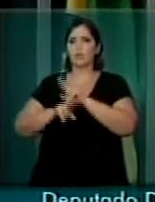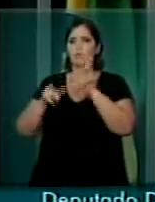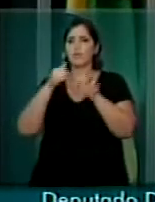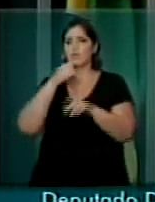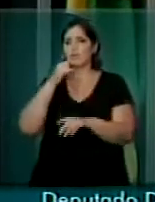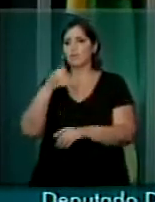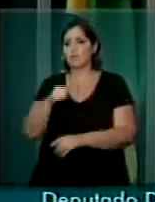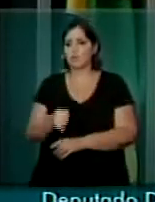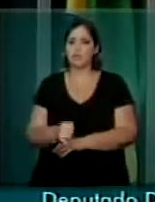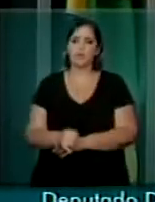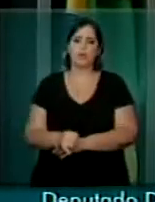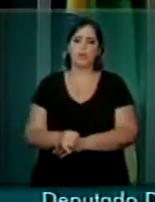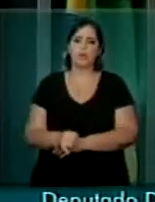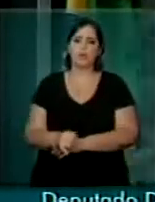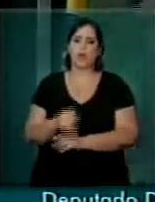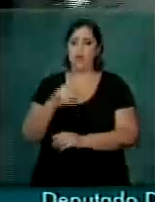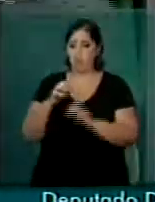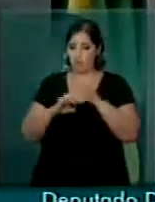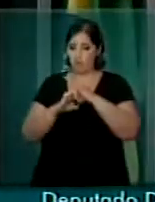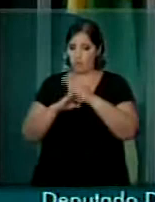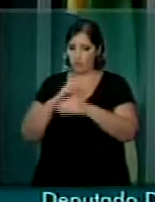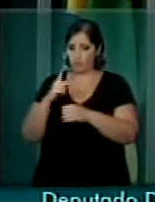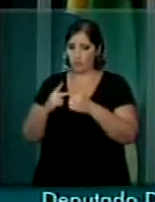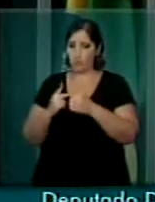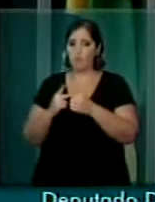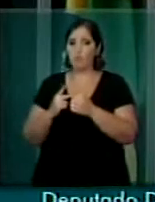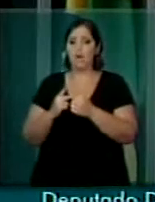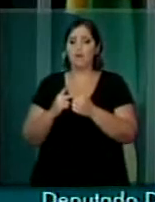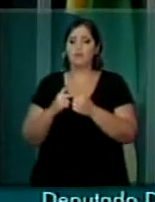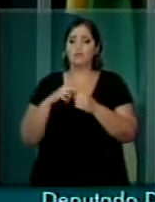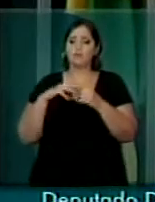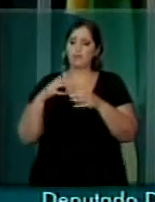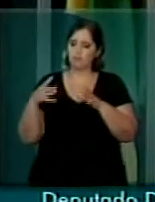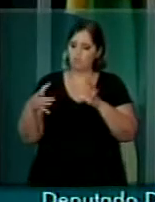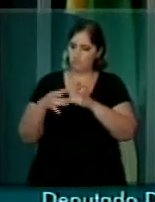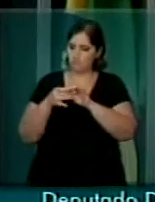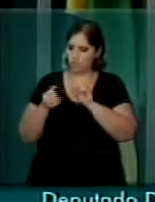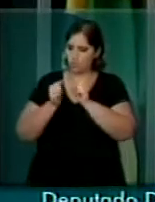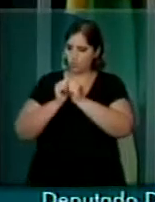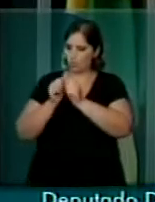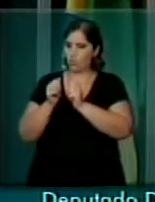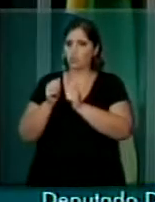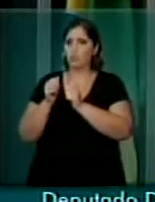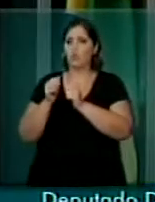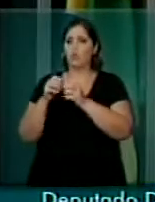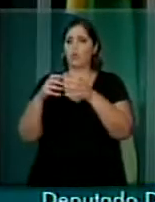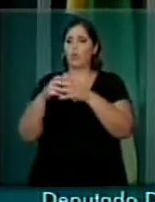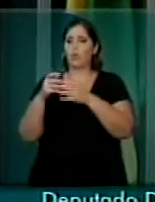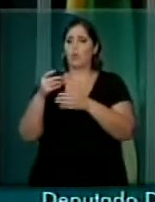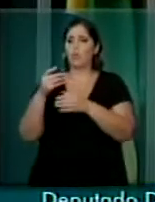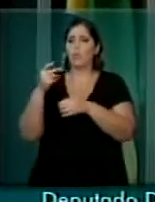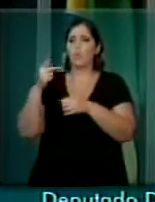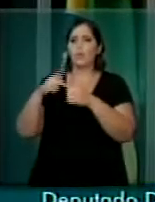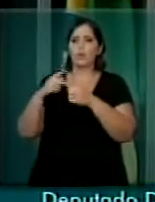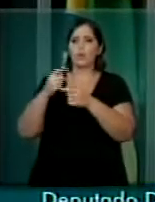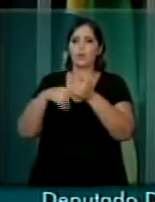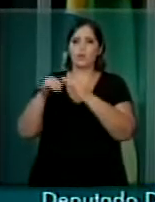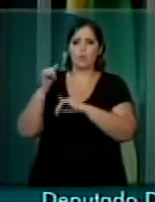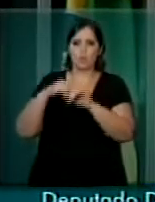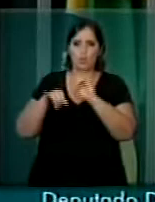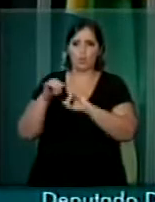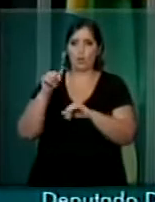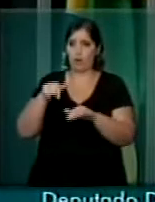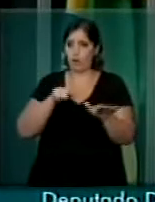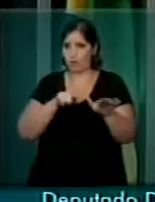da energia. A Petrobras está envolvida no setor petroquímico. Ainda esta semana